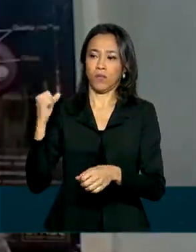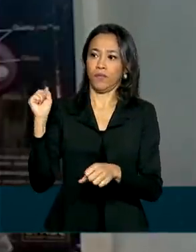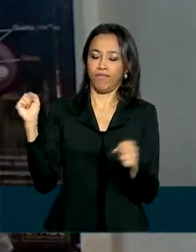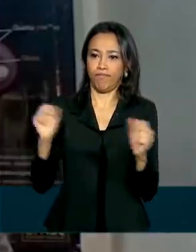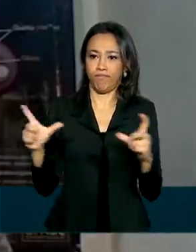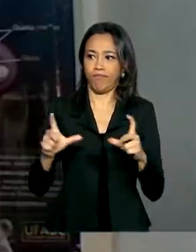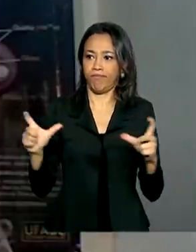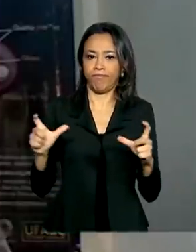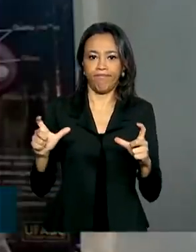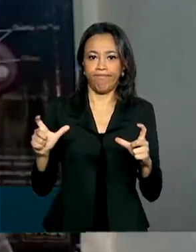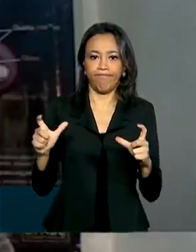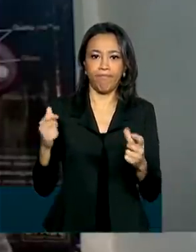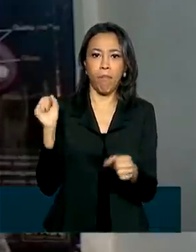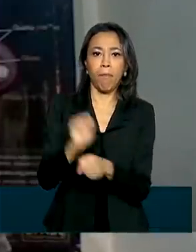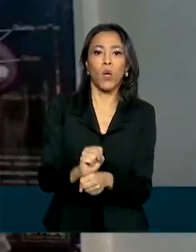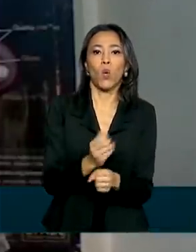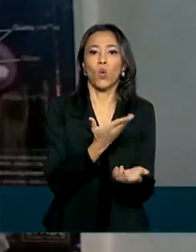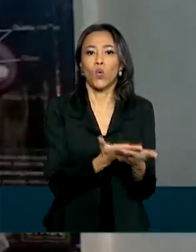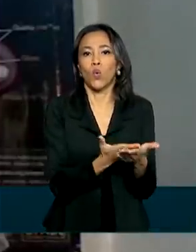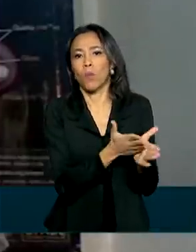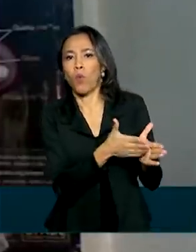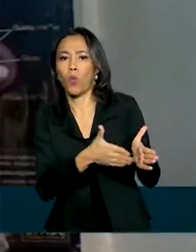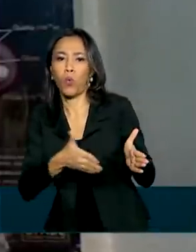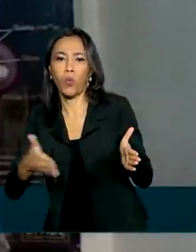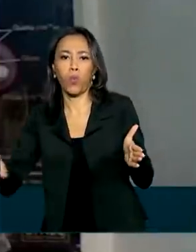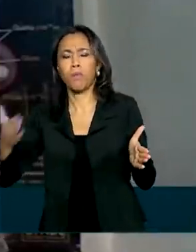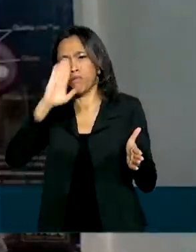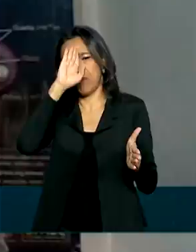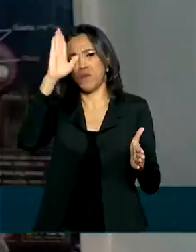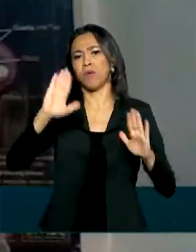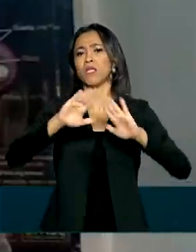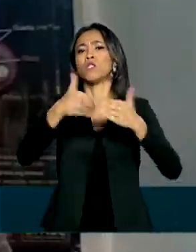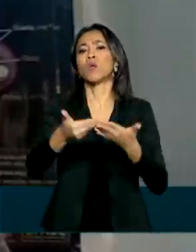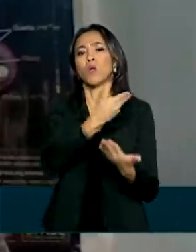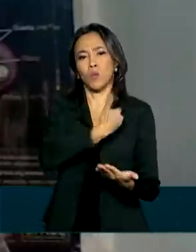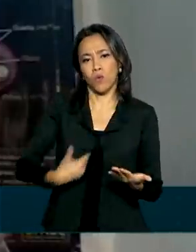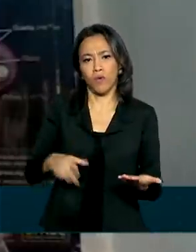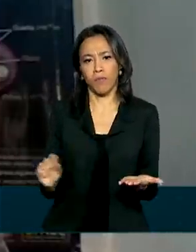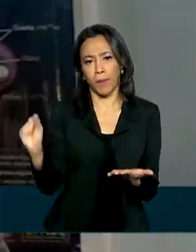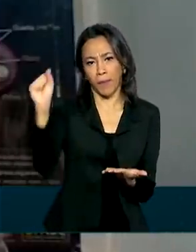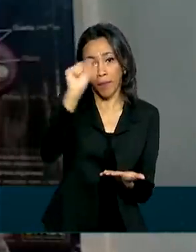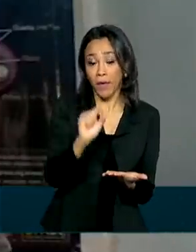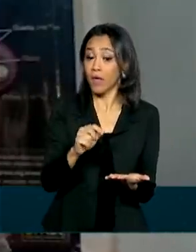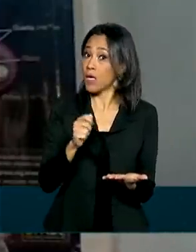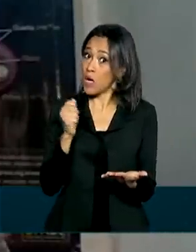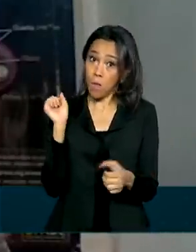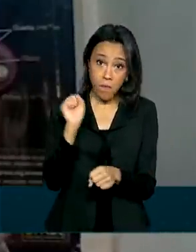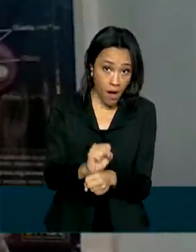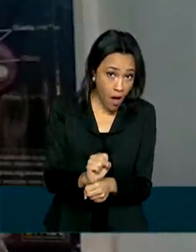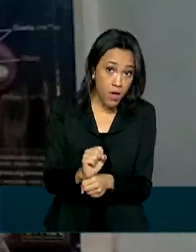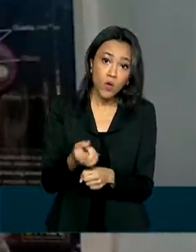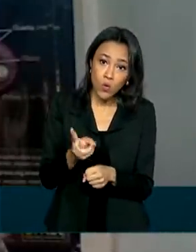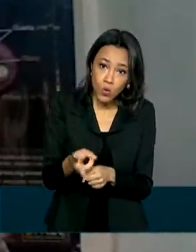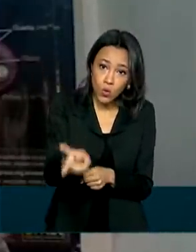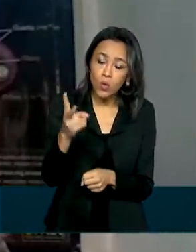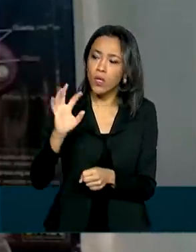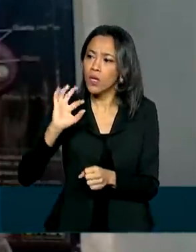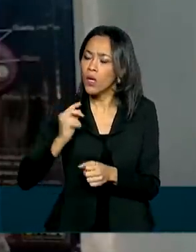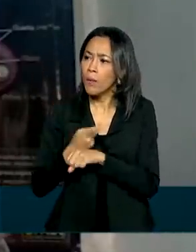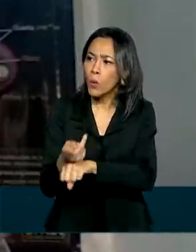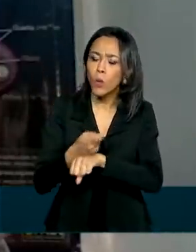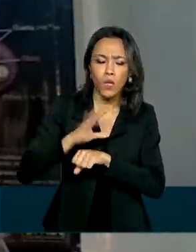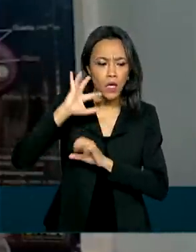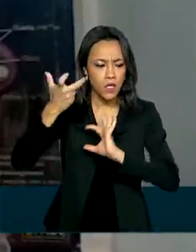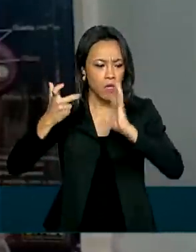ano letivo. Em especial, os alunos da rede pública de ensino. A esperança é que o Inep não pare por aí e continue procurando soluções